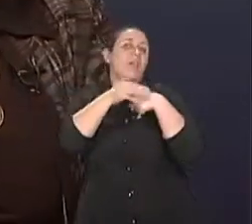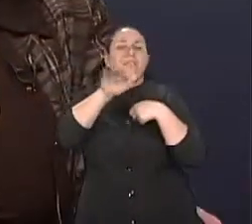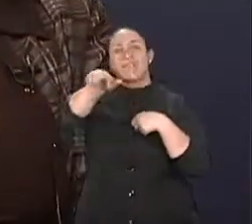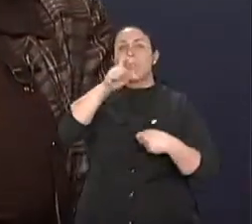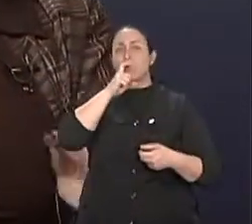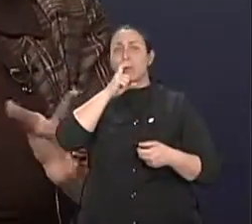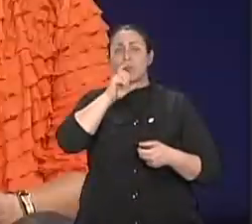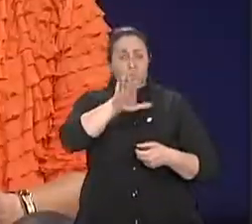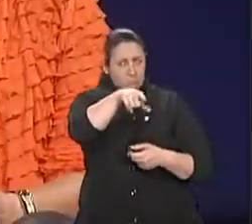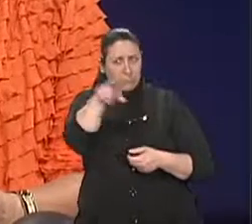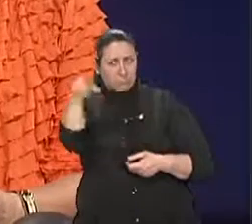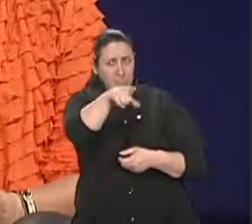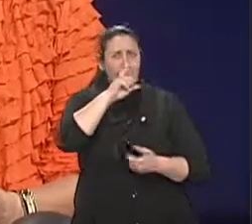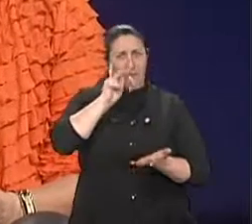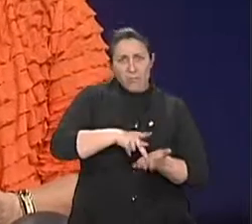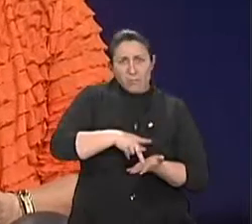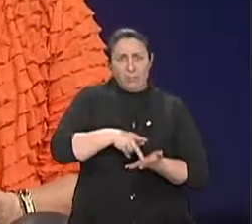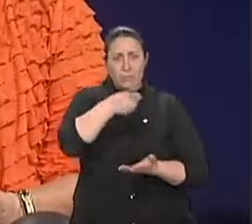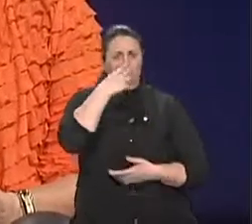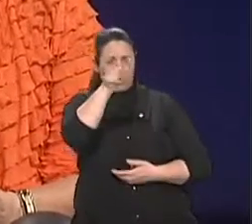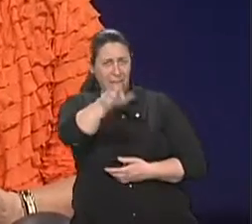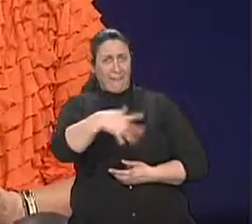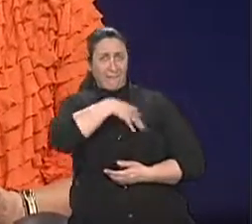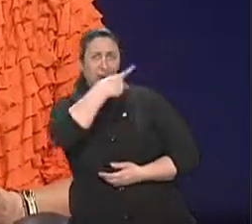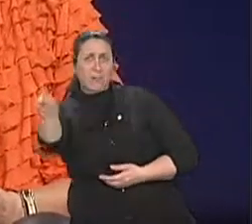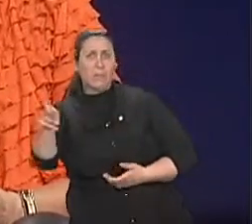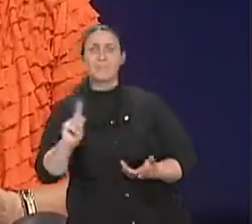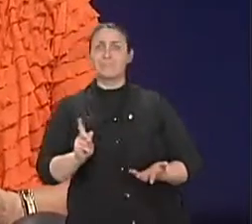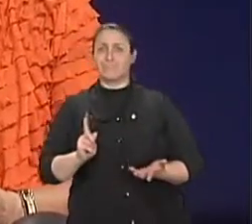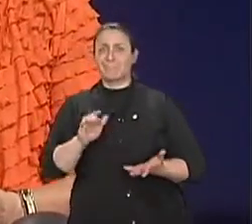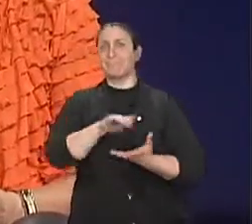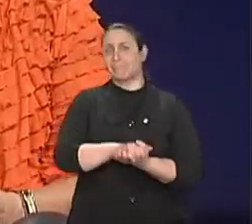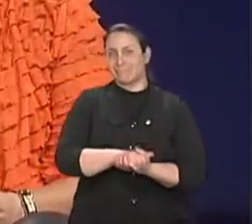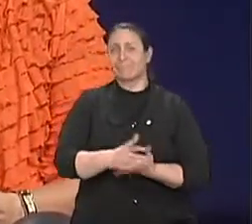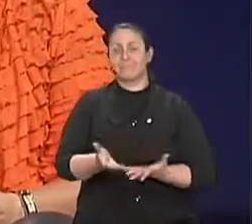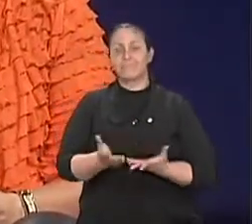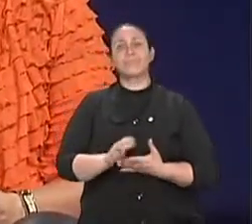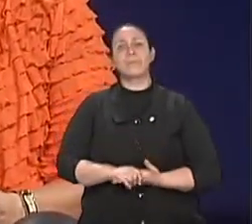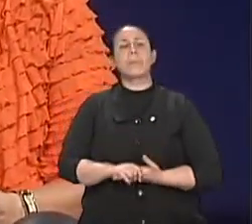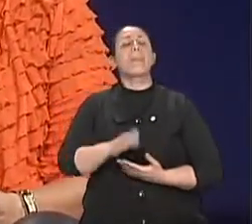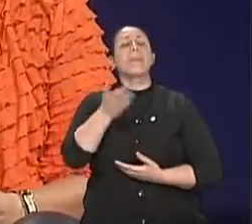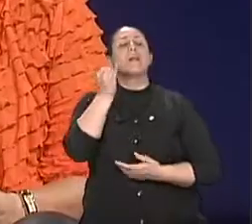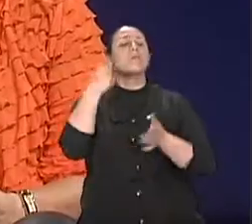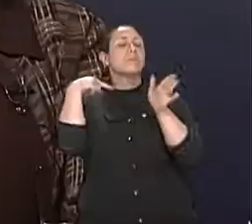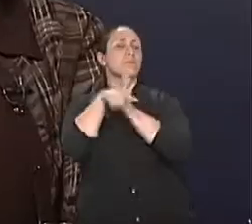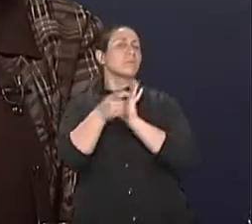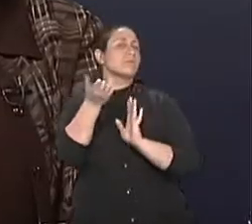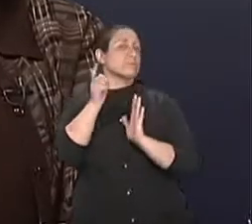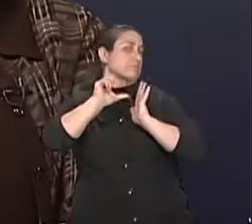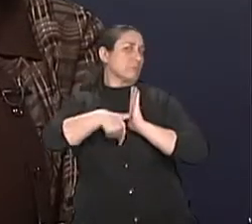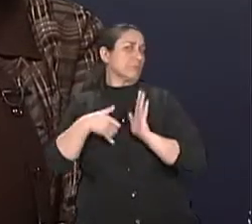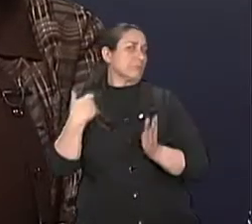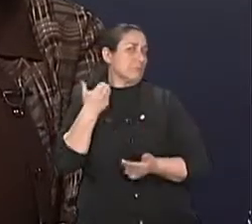como filha. E quando isso vai caminhando e chega lá depois dos 60 anos, 50, 60? Pois